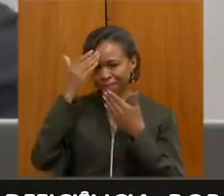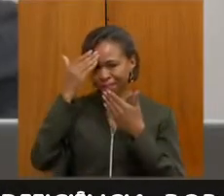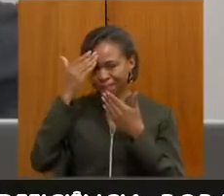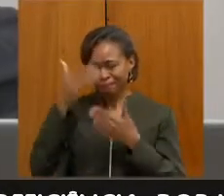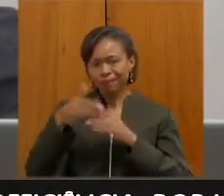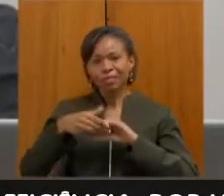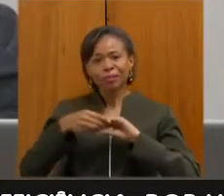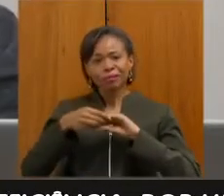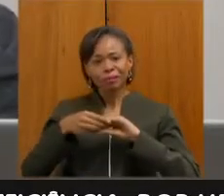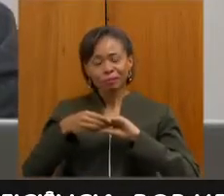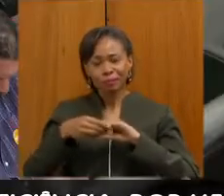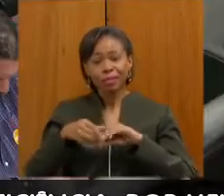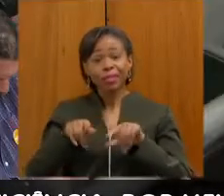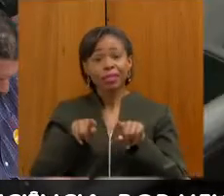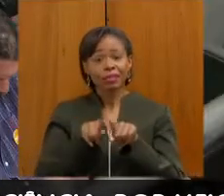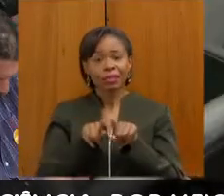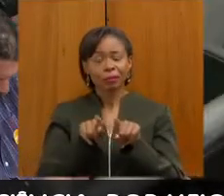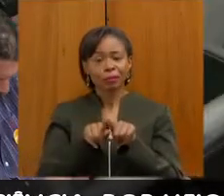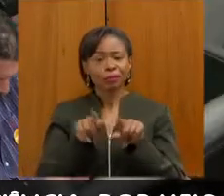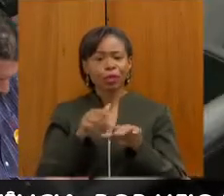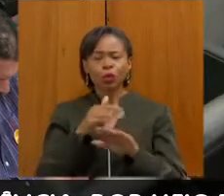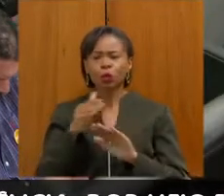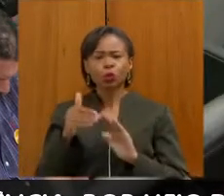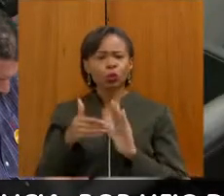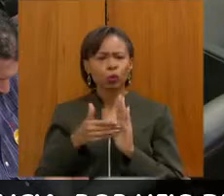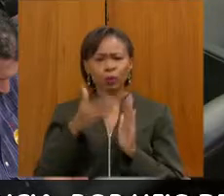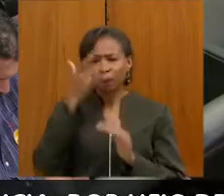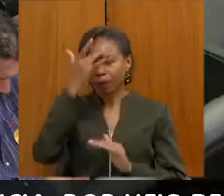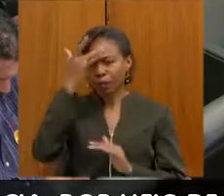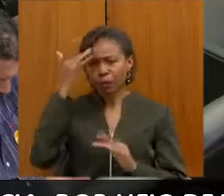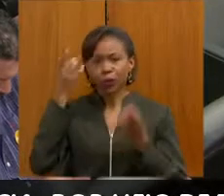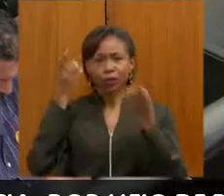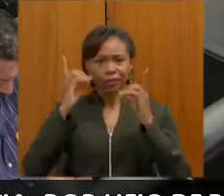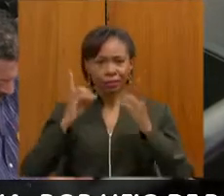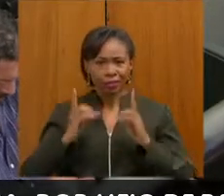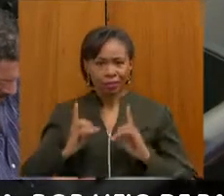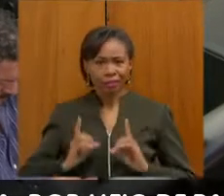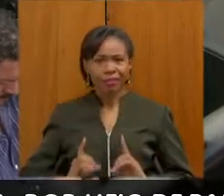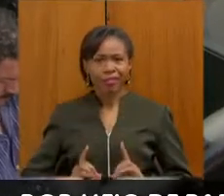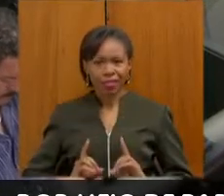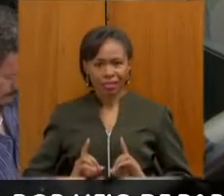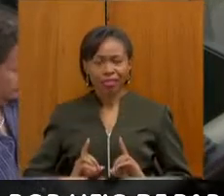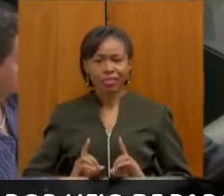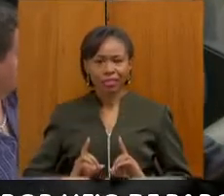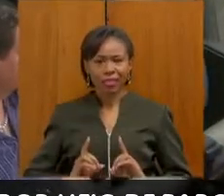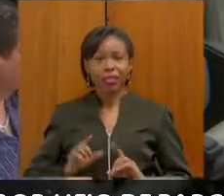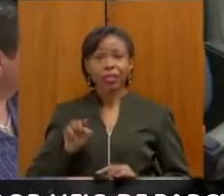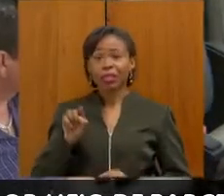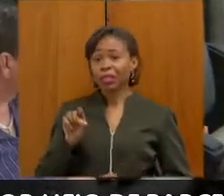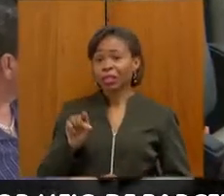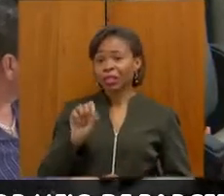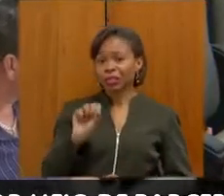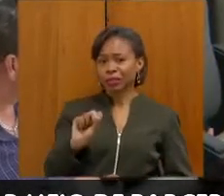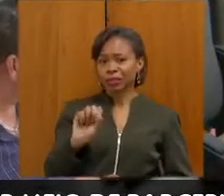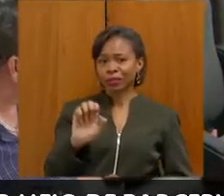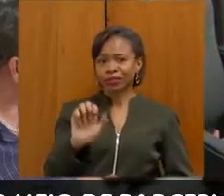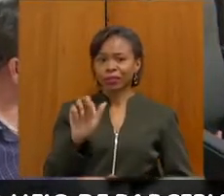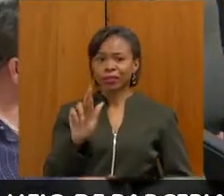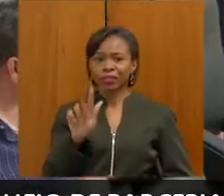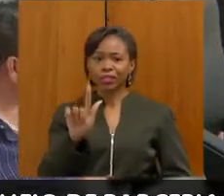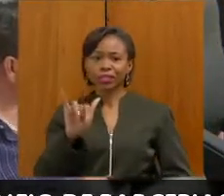Cumprimento aqui também todas as pessoas com deficiência e faço na pessoa do Sérgio Filipe, Sérginho Cadeirante aqui,